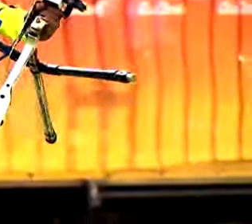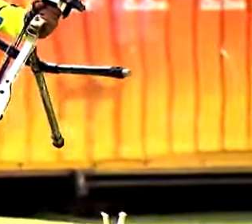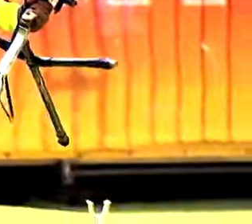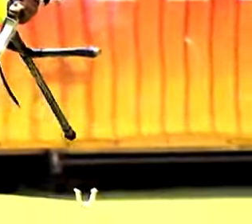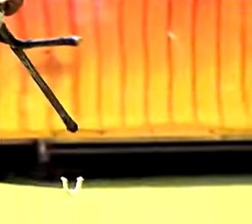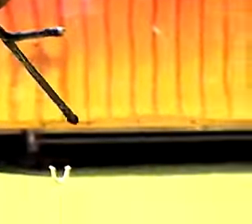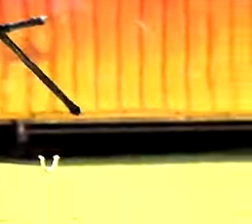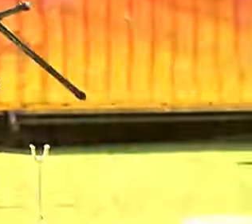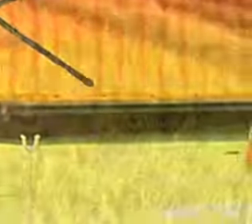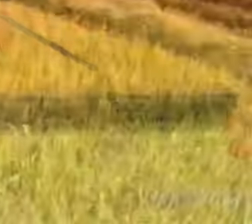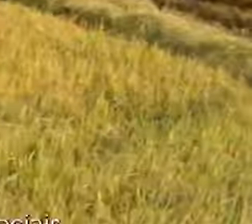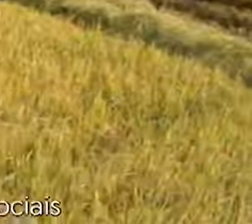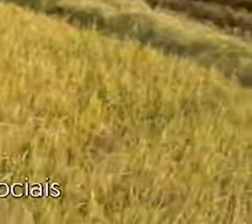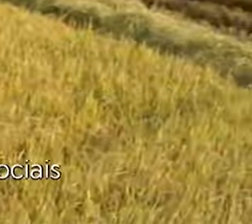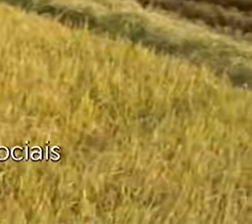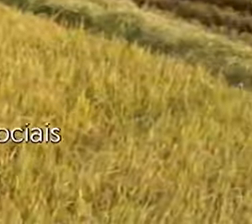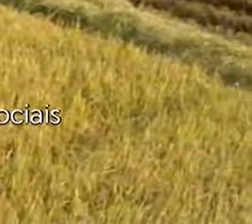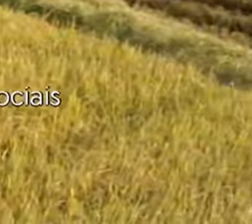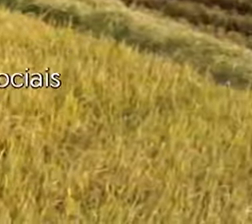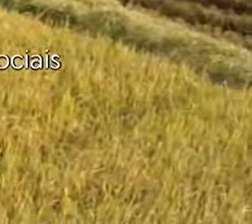Transcrição Legendas e